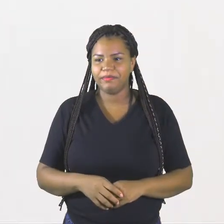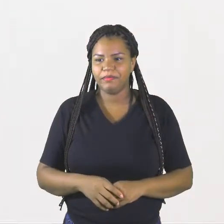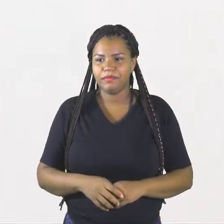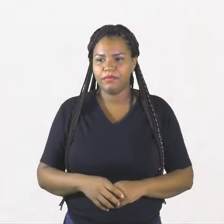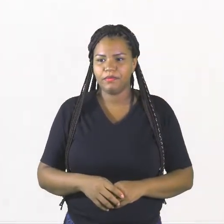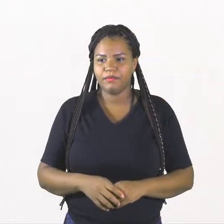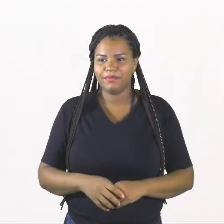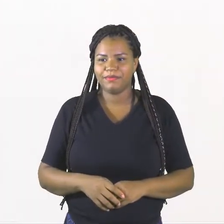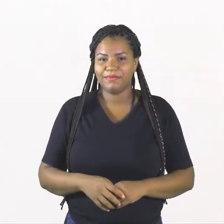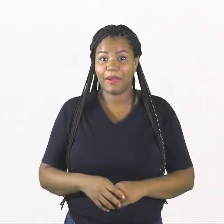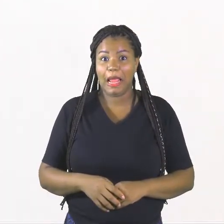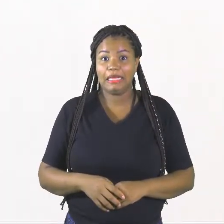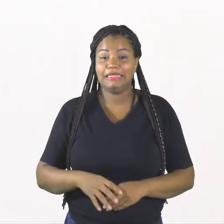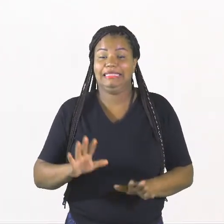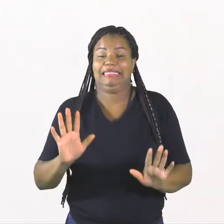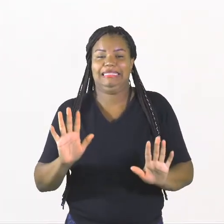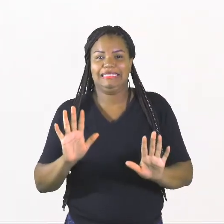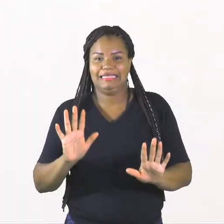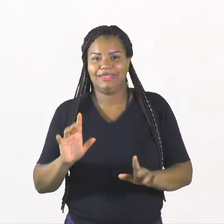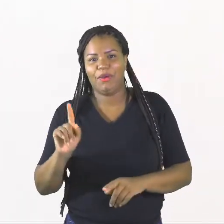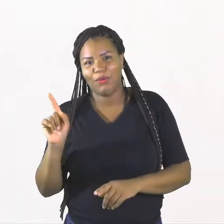Opa, os meninos é aqui.